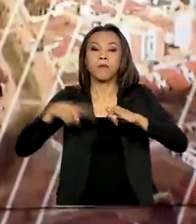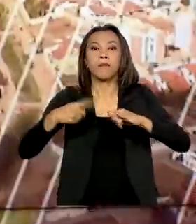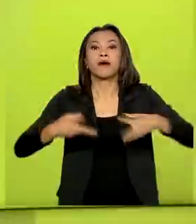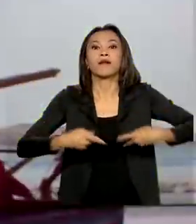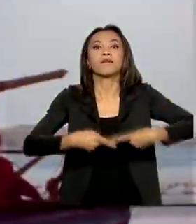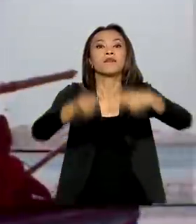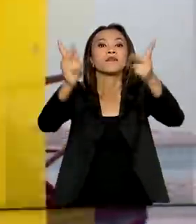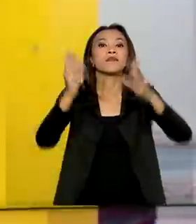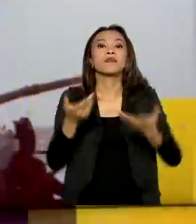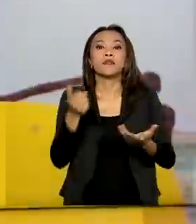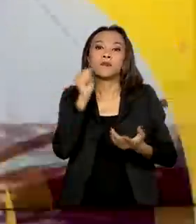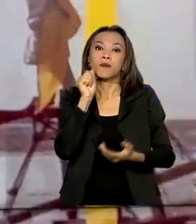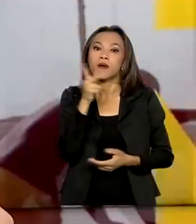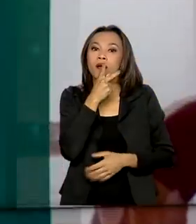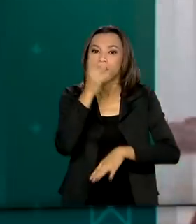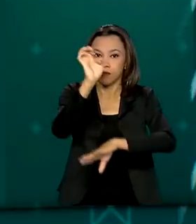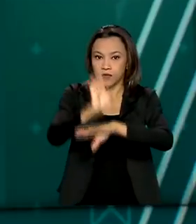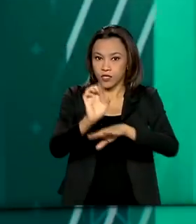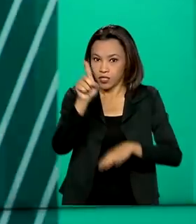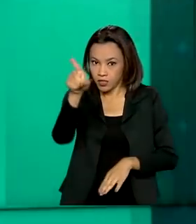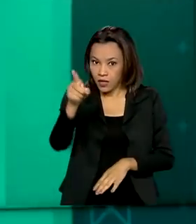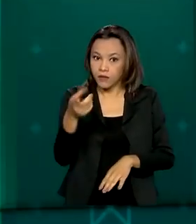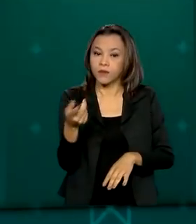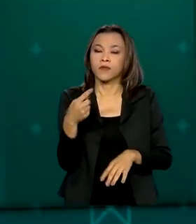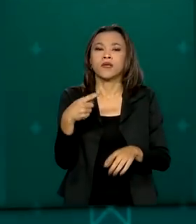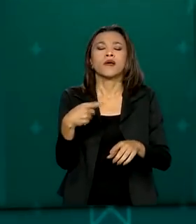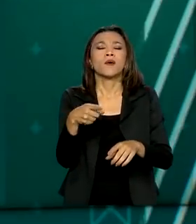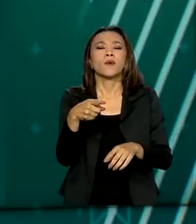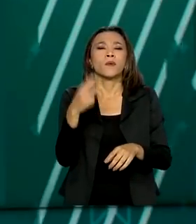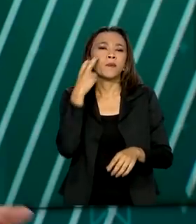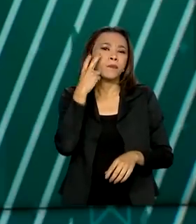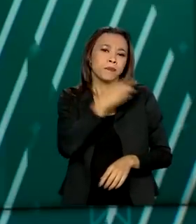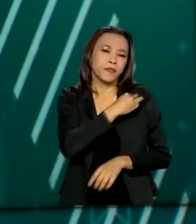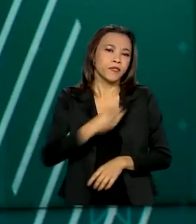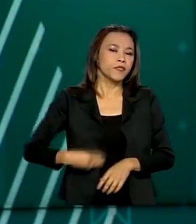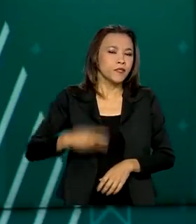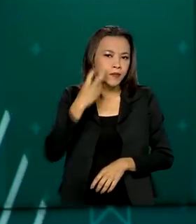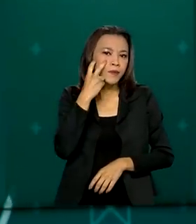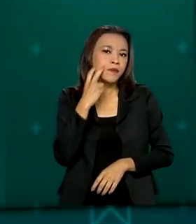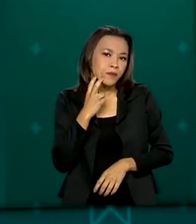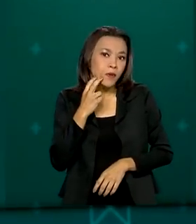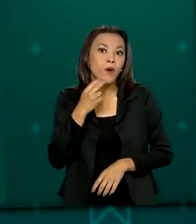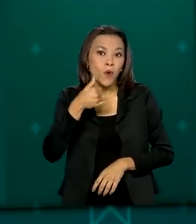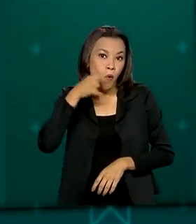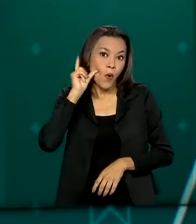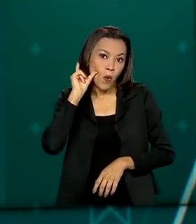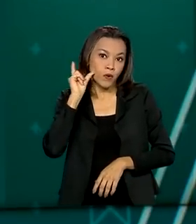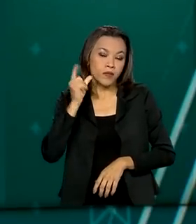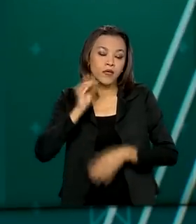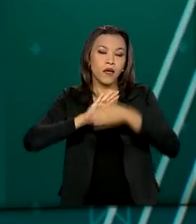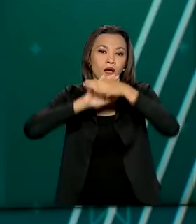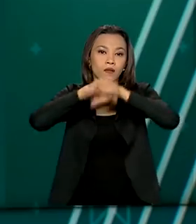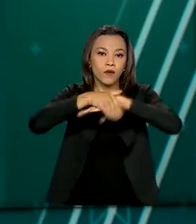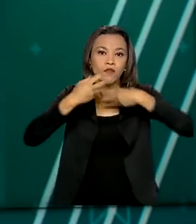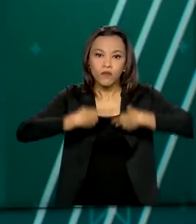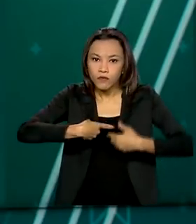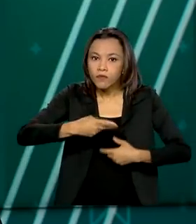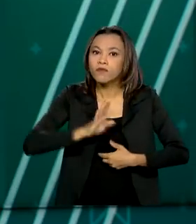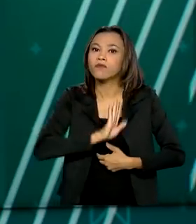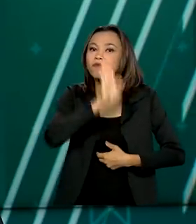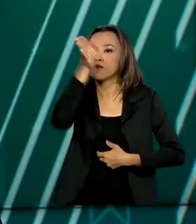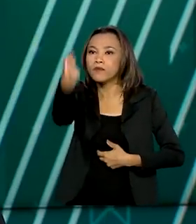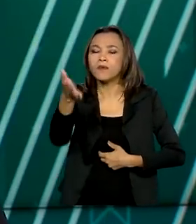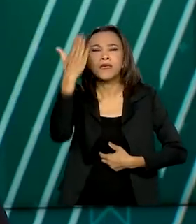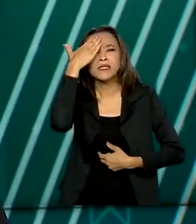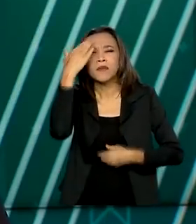energia no Amapá. O ministro de Minas e Energia, Bento Albuquerque, esteve ontem à noite em Macapá para acompanhar como está o fornecimento de